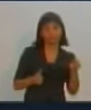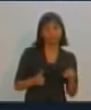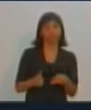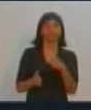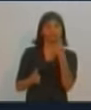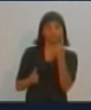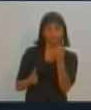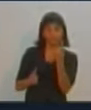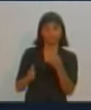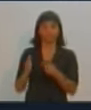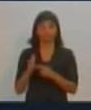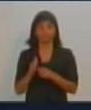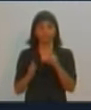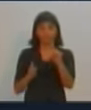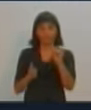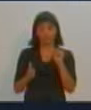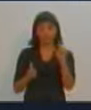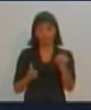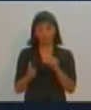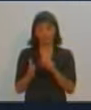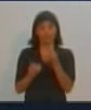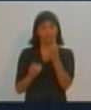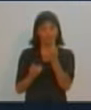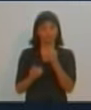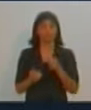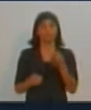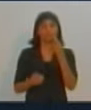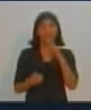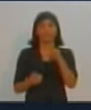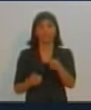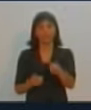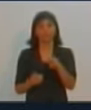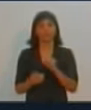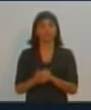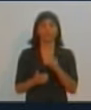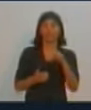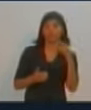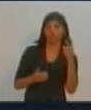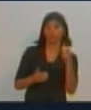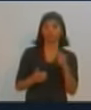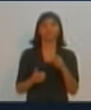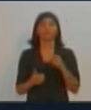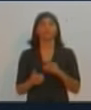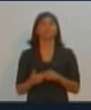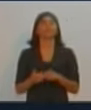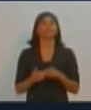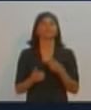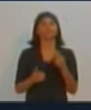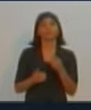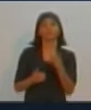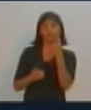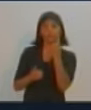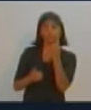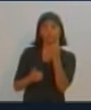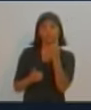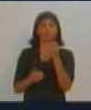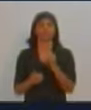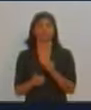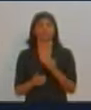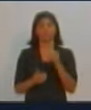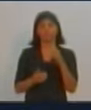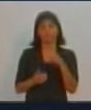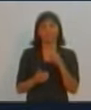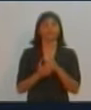escolhe um participante para responder e outro para comentar. A resposta será de um minuto e meio. O